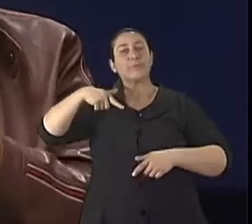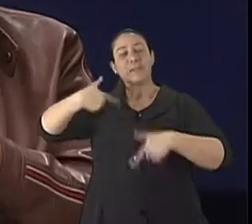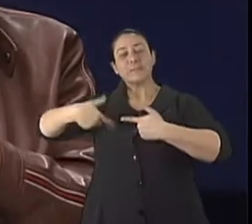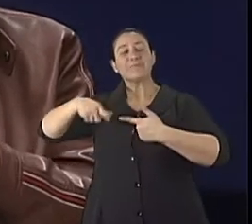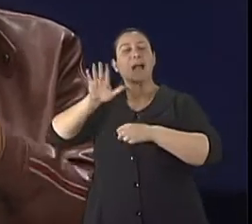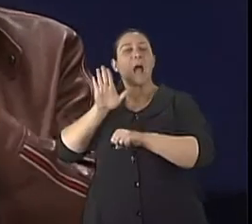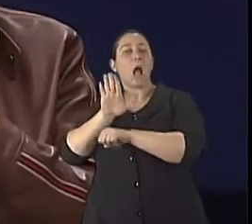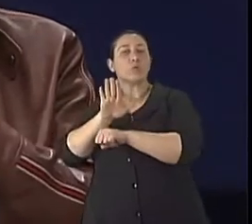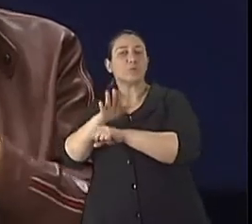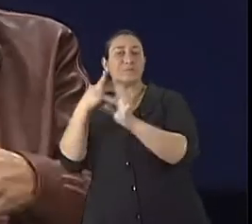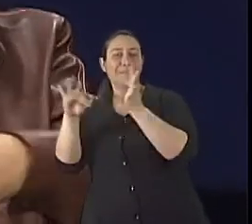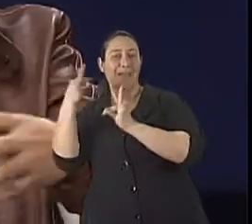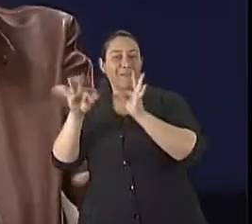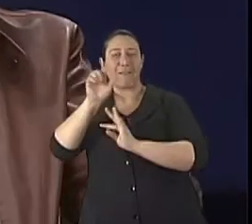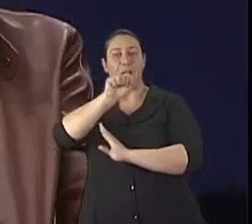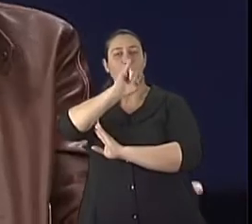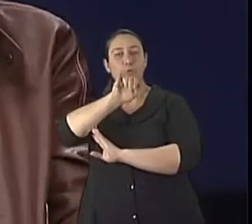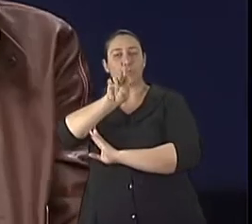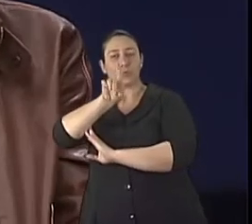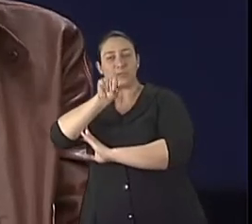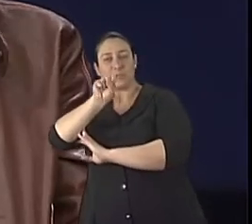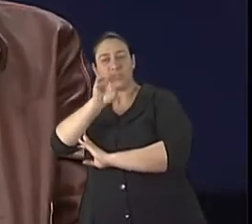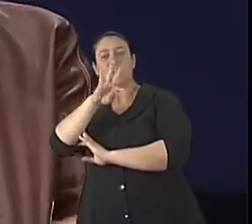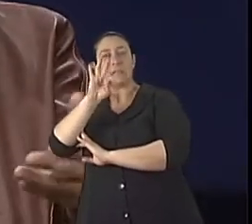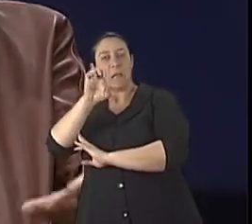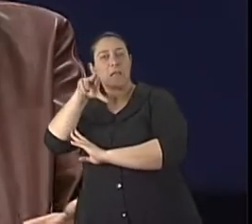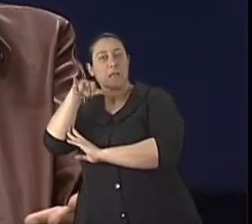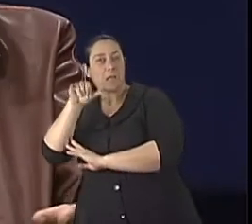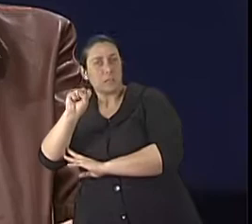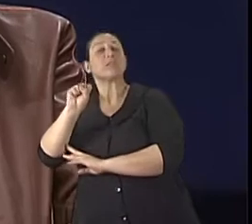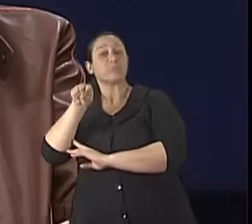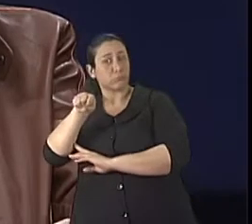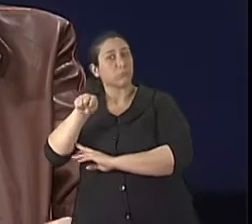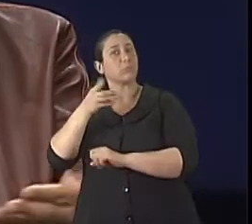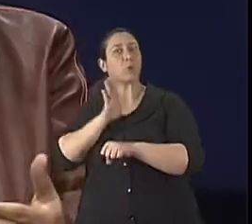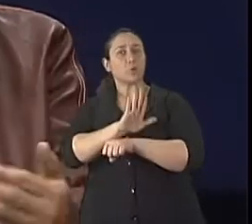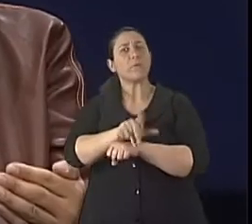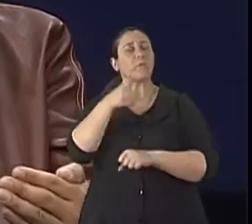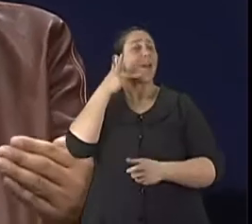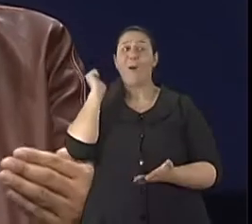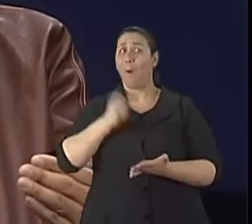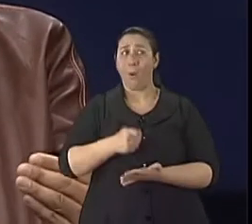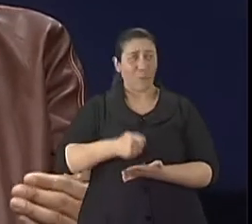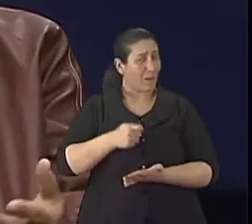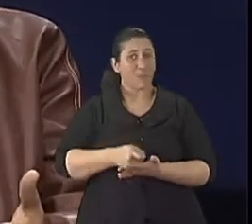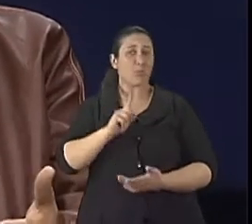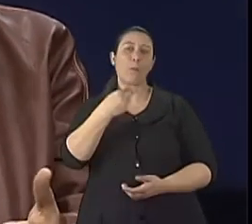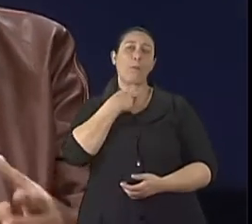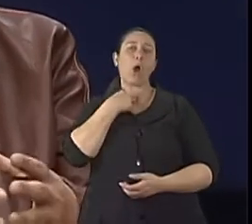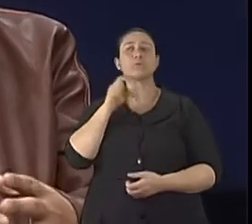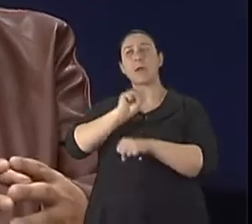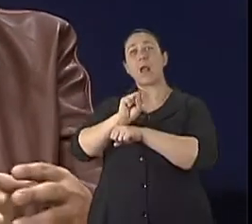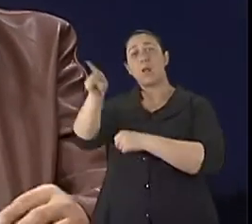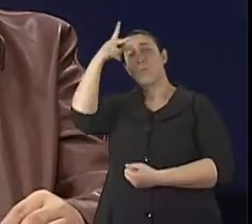os profissionais, no meu entendimento, e eu acho que é uma coisa que tem que ser geral, sim, tem que ter obrigação. Ele não pode esperar que o município diga para ele